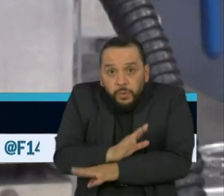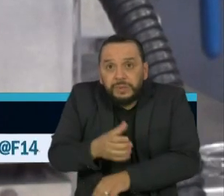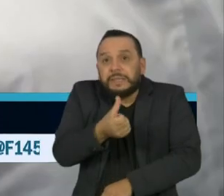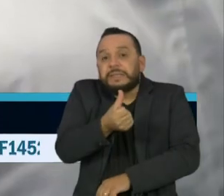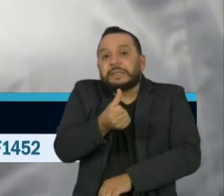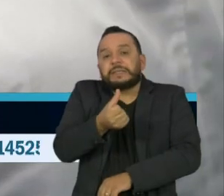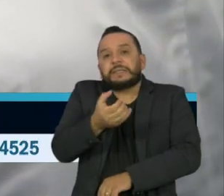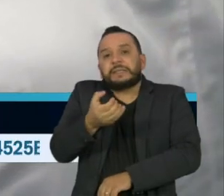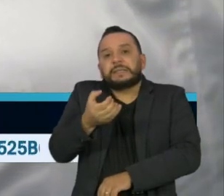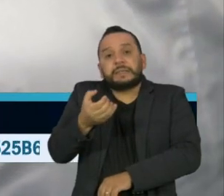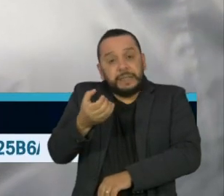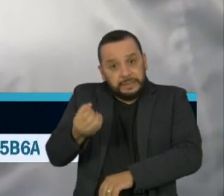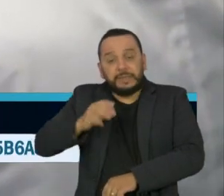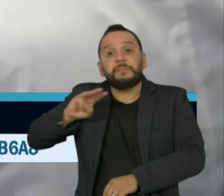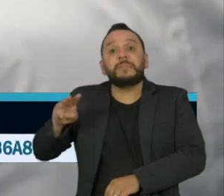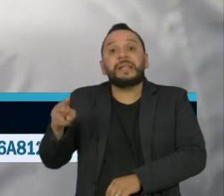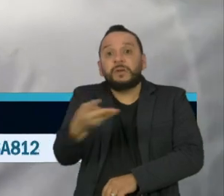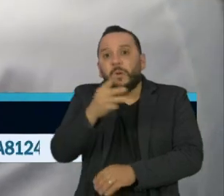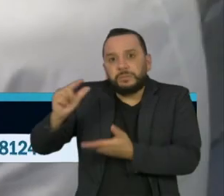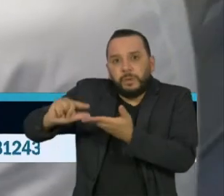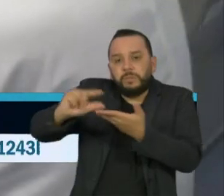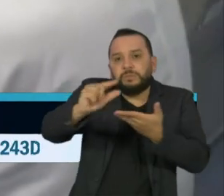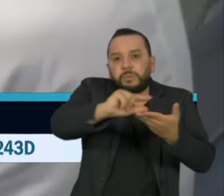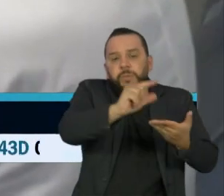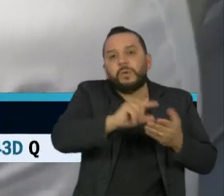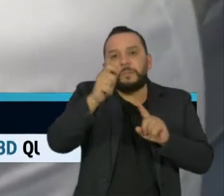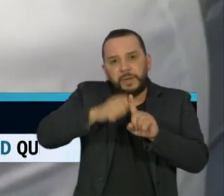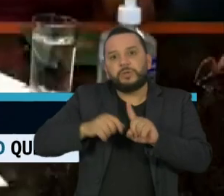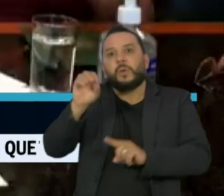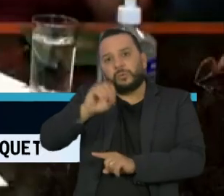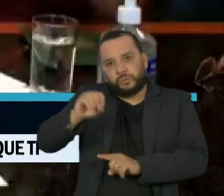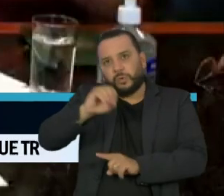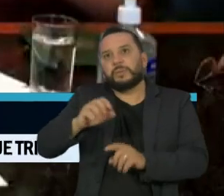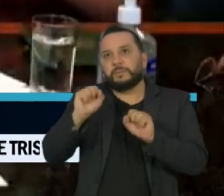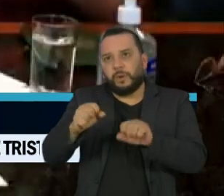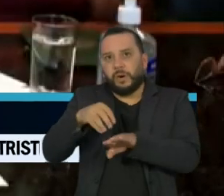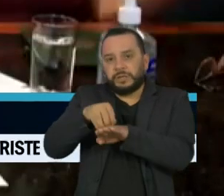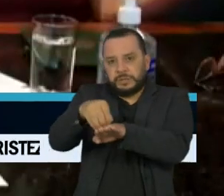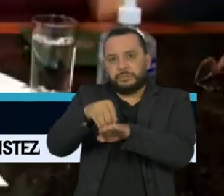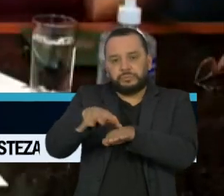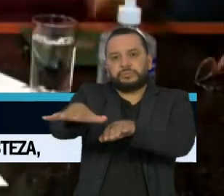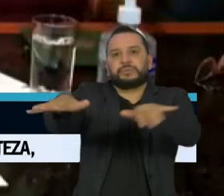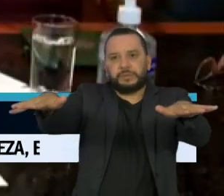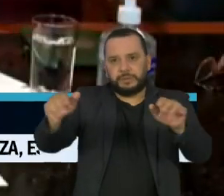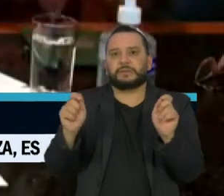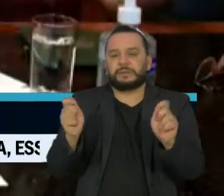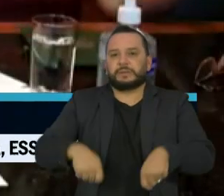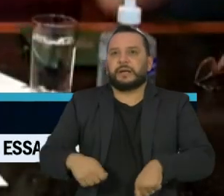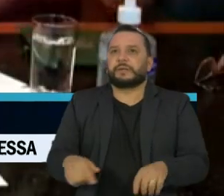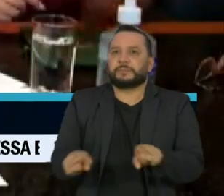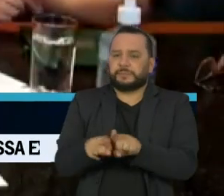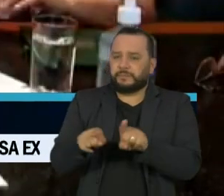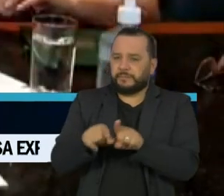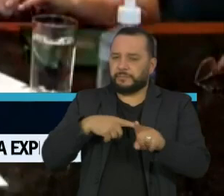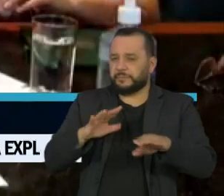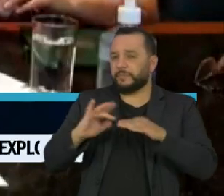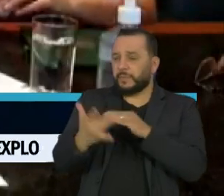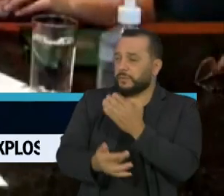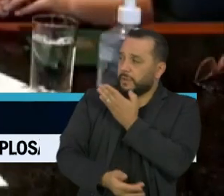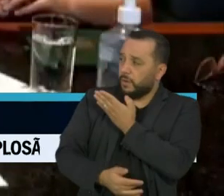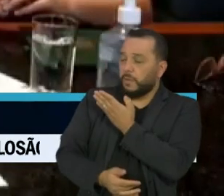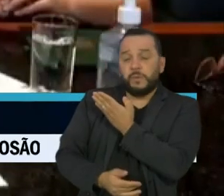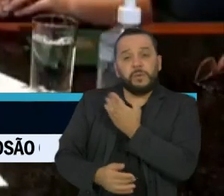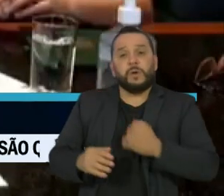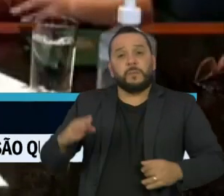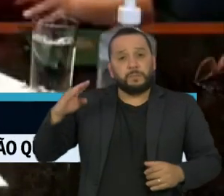deve chegar em outubro e pode ser distribuída até o fim do ano Na semana passada, durante transmissão numa rede social o presidente Jair